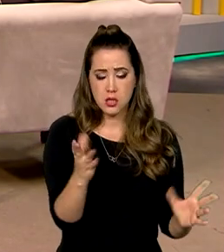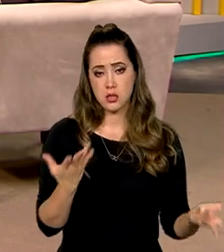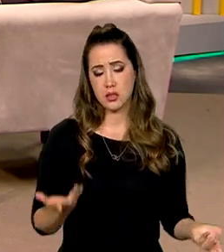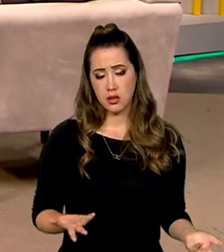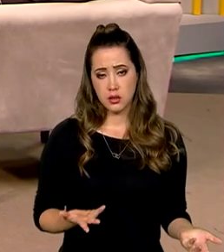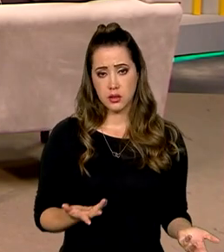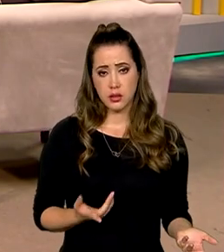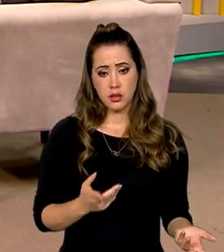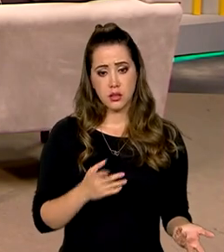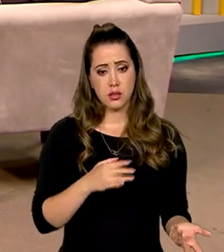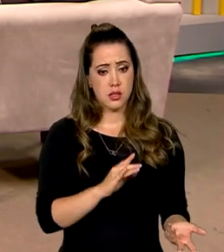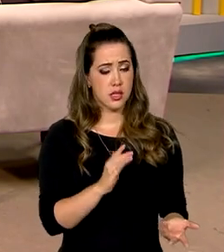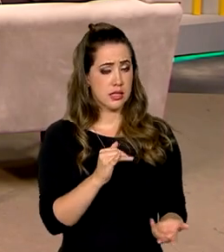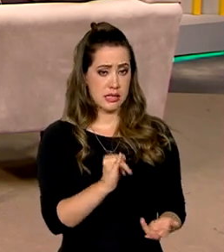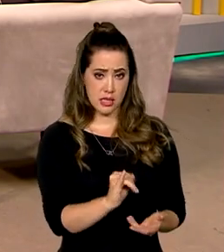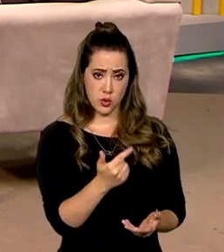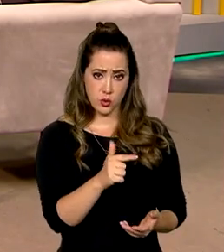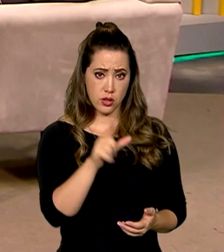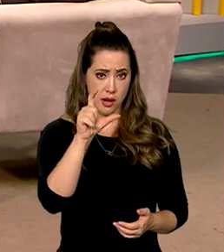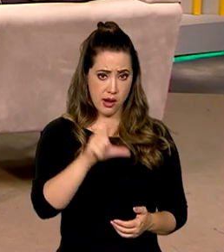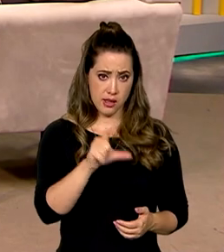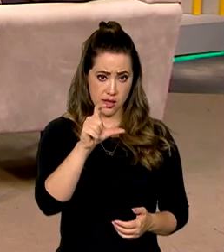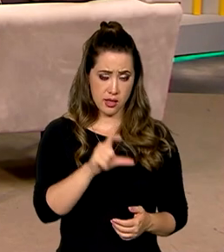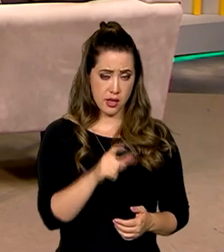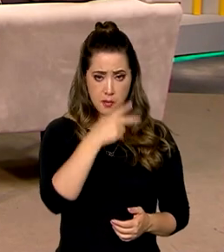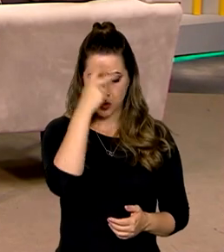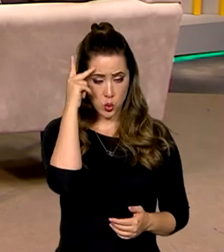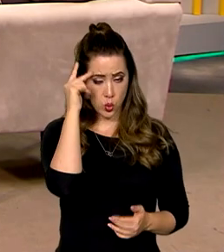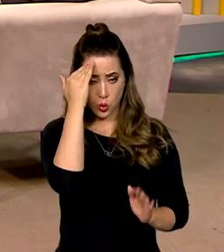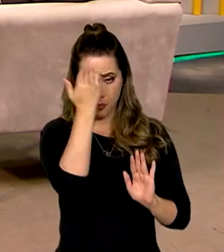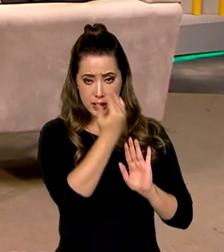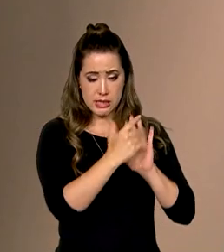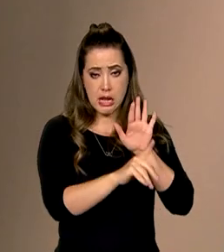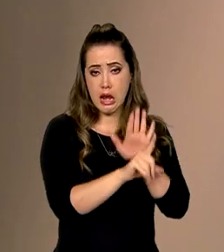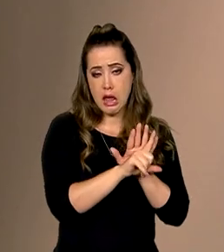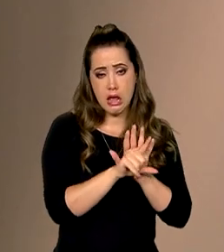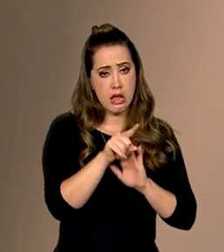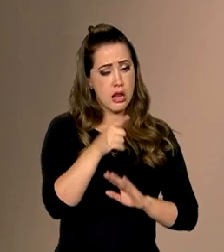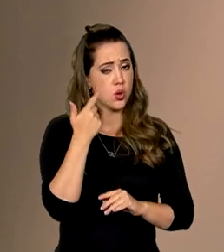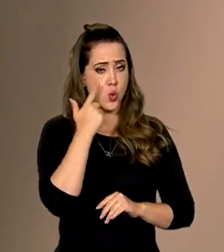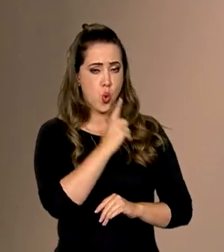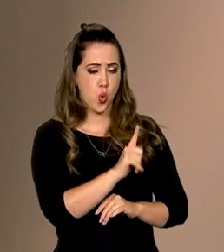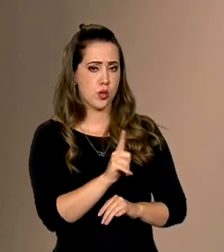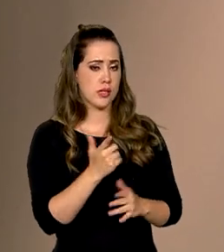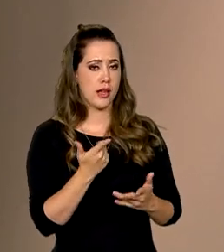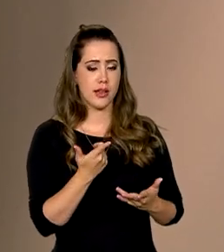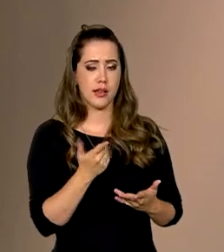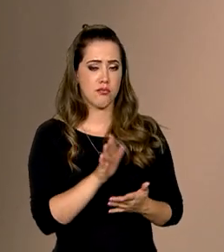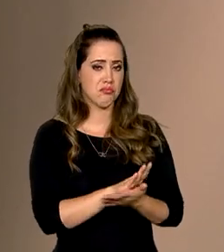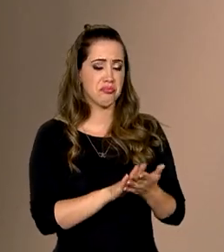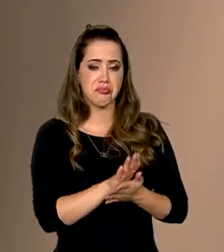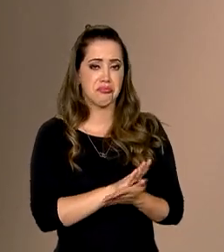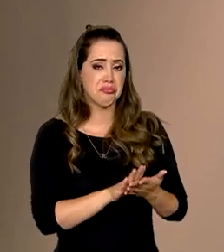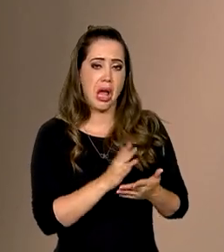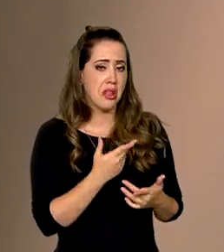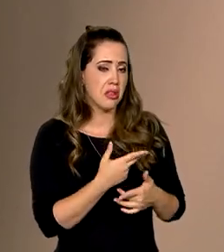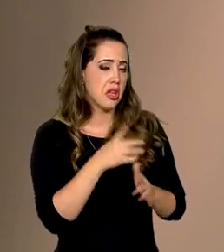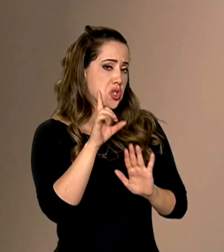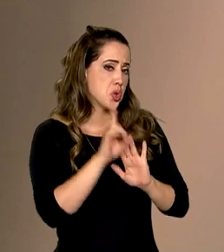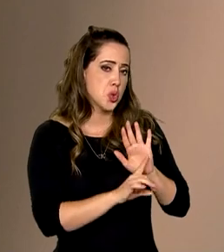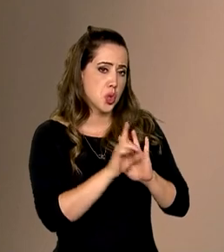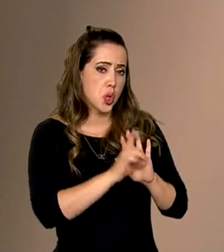Então, sem a carteirinha, o pescador não é legal. Sem a carteirinha, ele não pode ter acesso aos